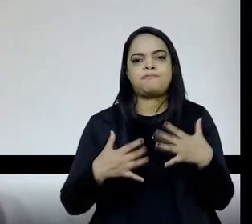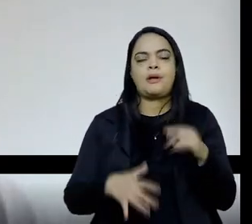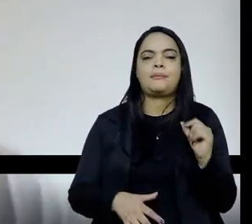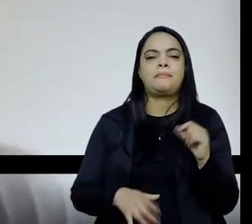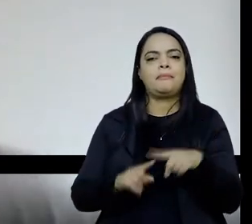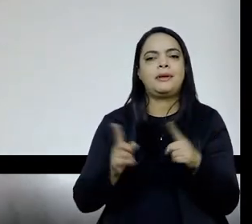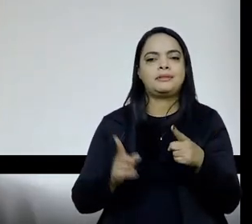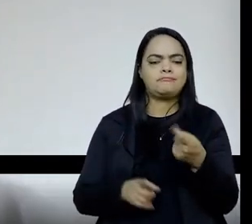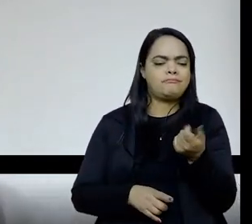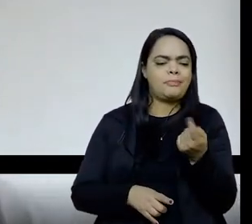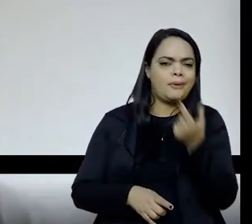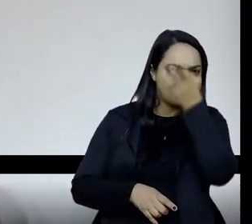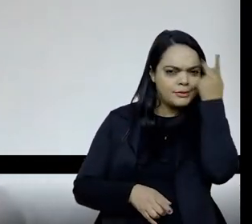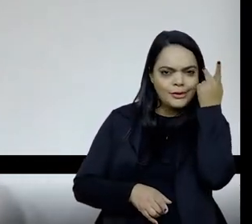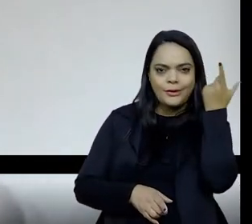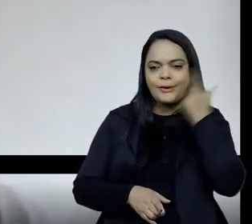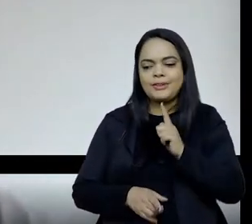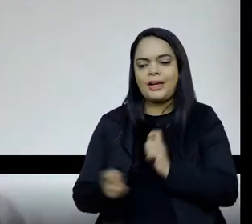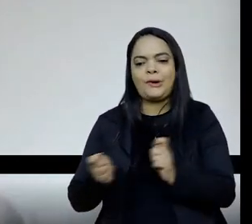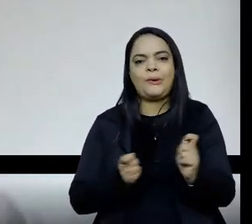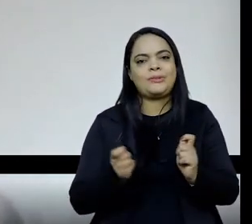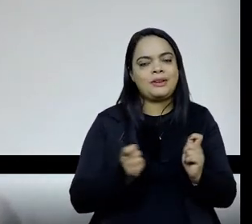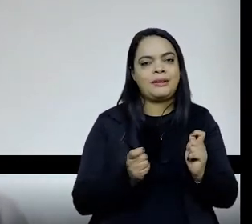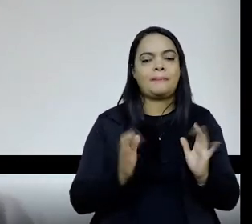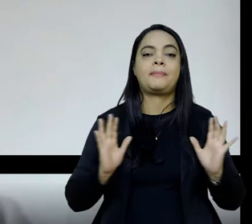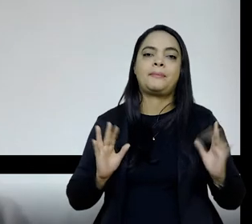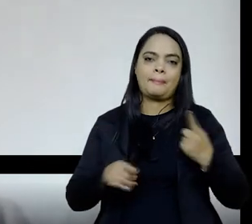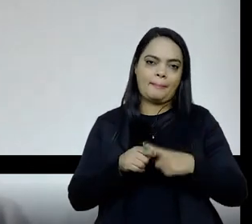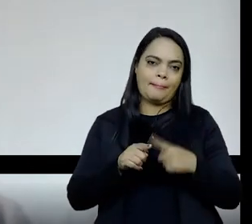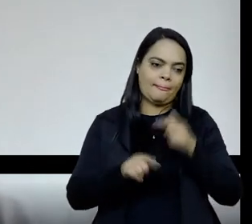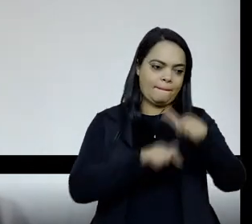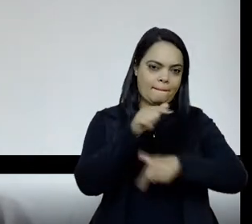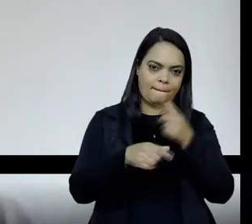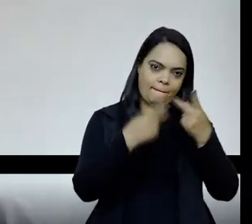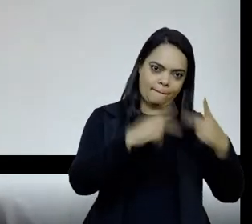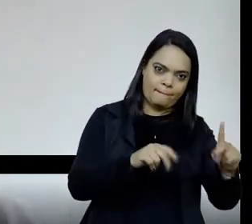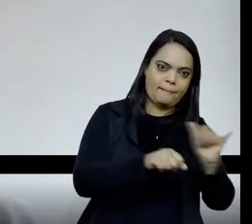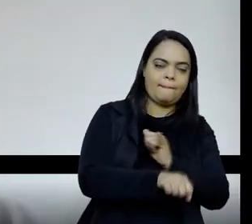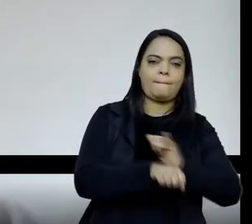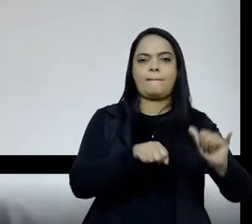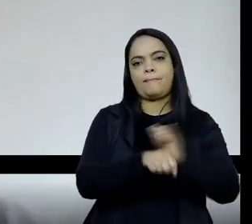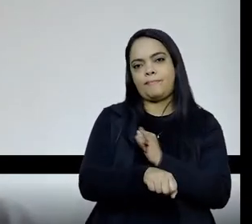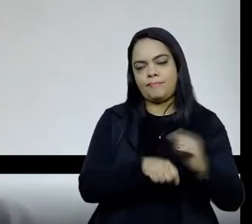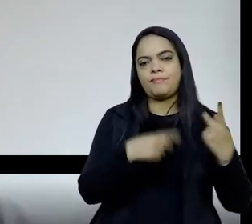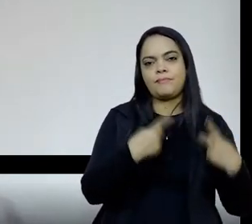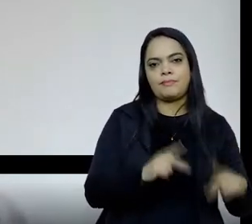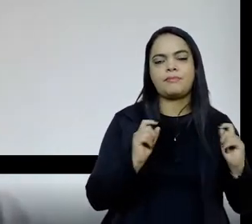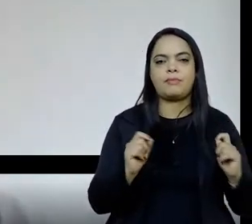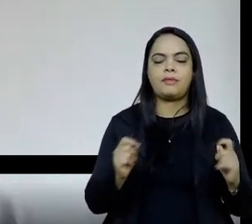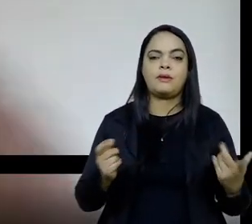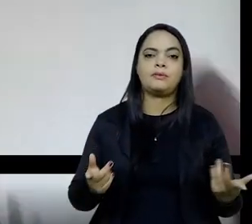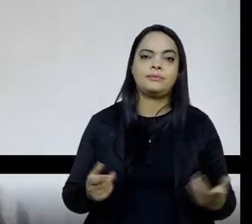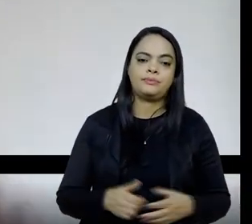eita, mas porque elas, o tipo de ação delas, estratégia, aos secretários, junto a,